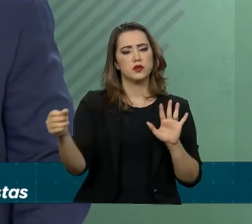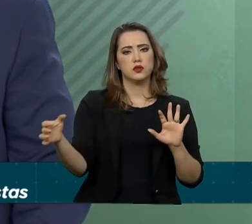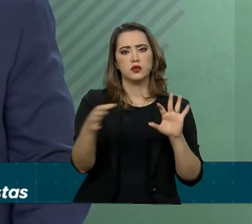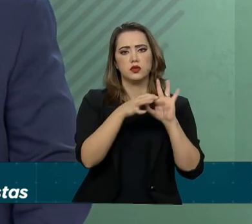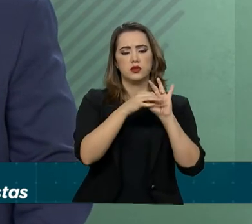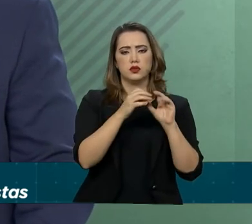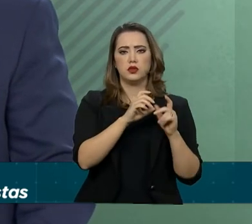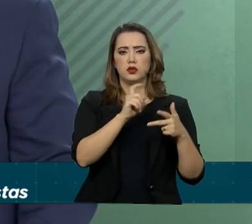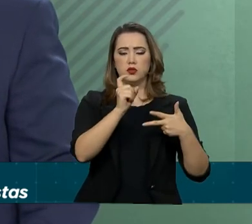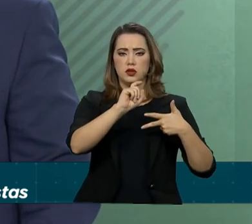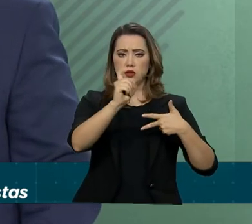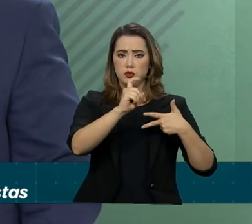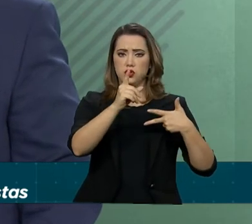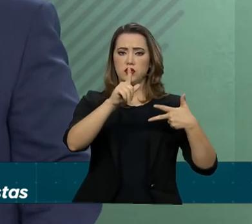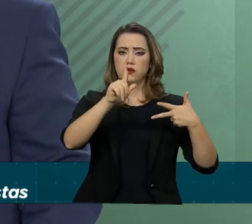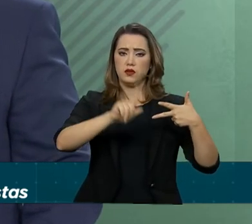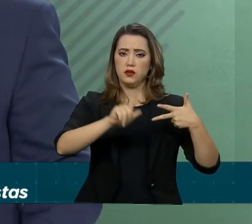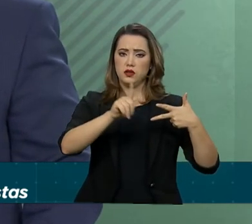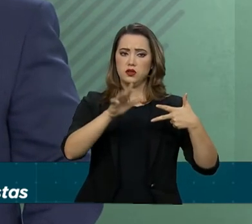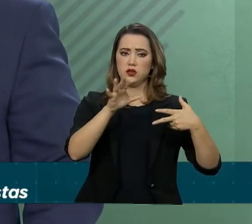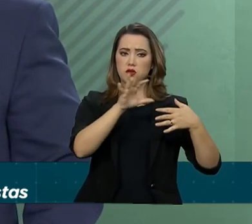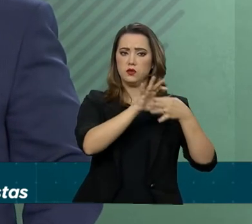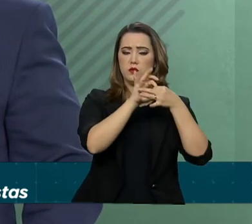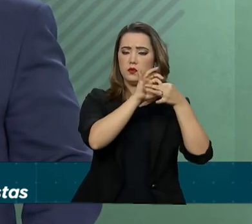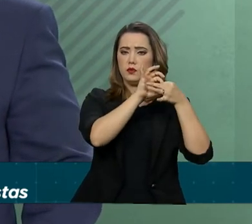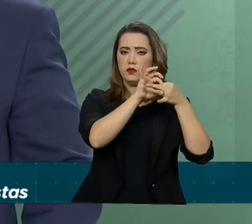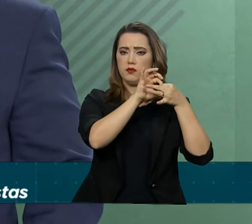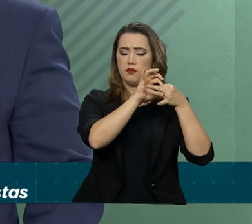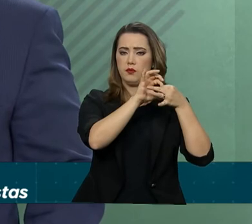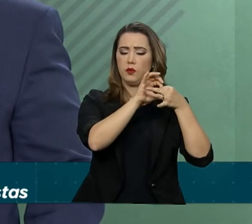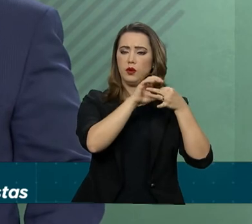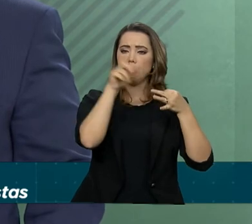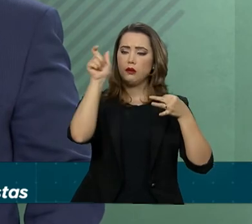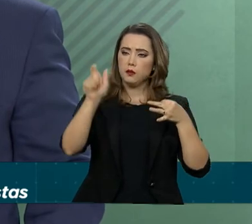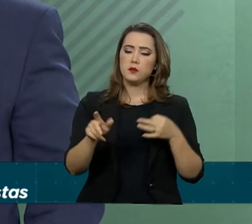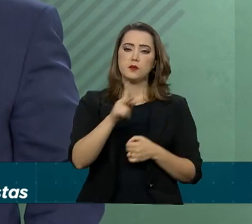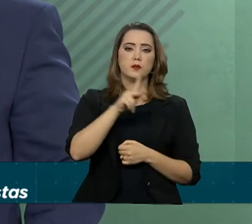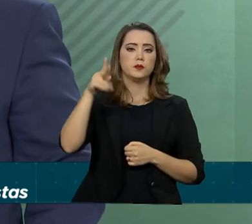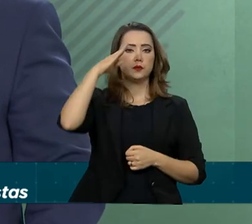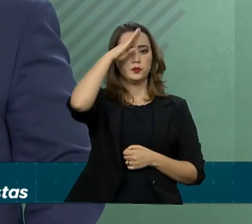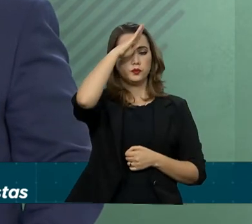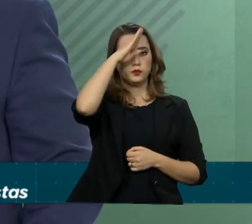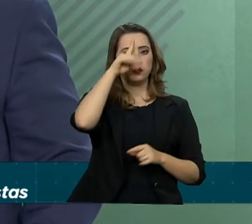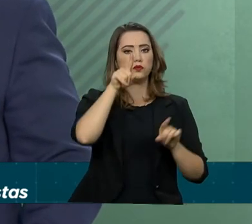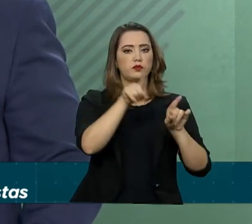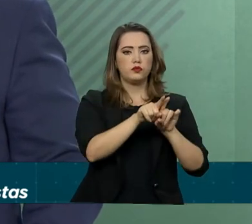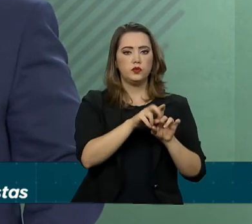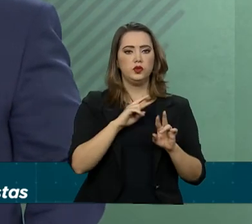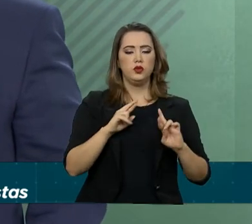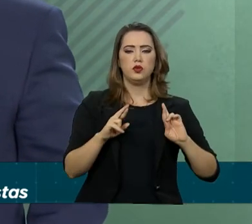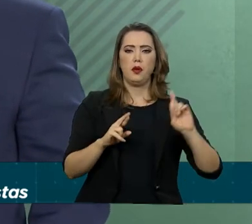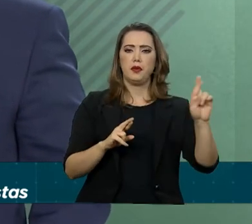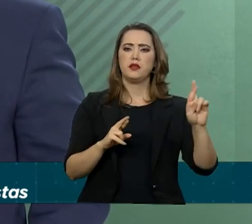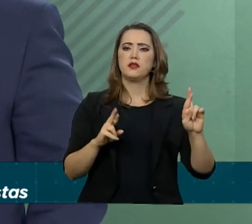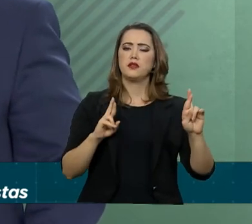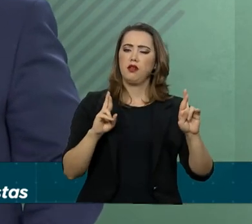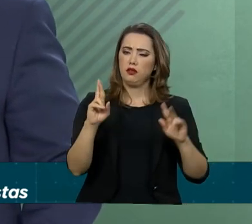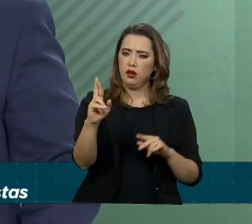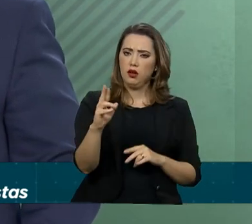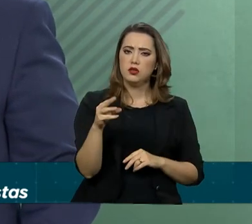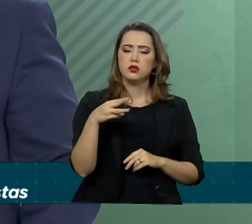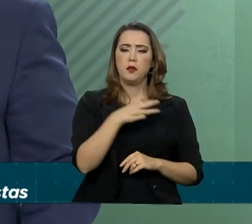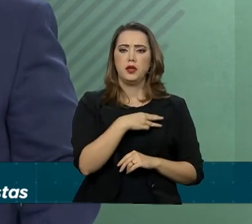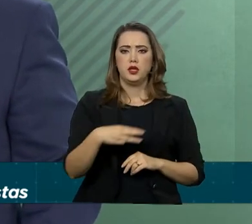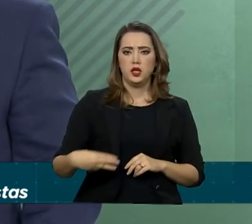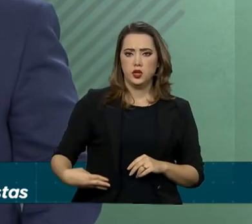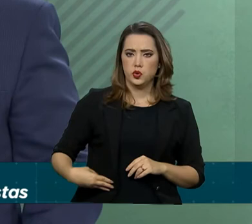entre poder executivo e poder legislativo, na pessoa do presidente da República e seus representantes, que é o ministro Onyx e